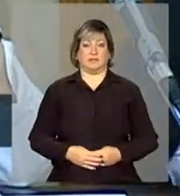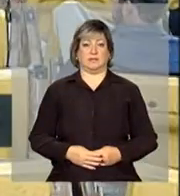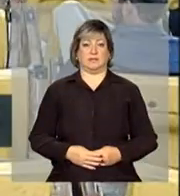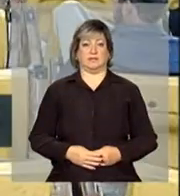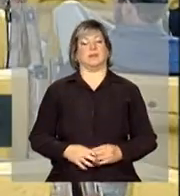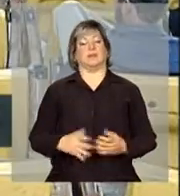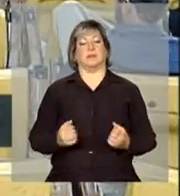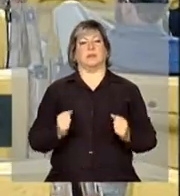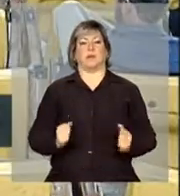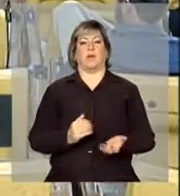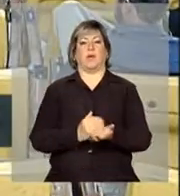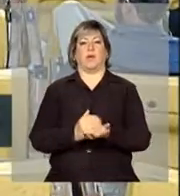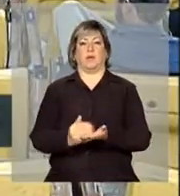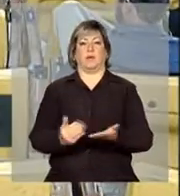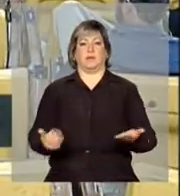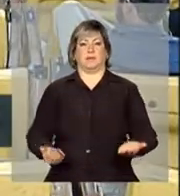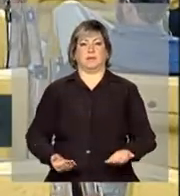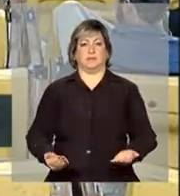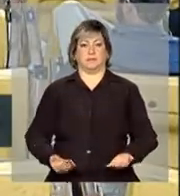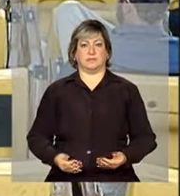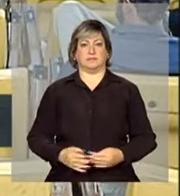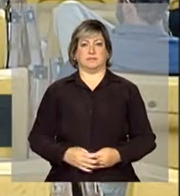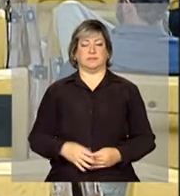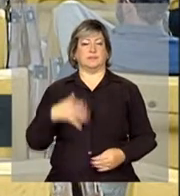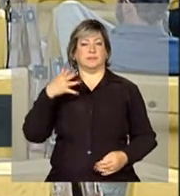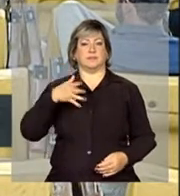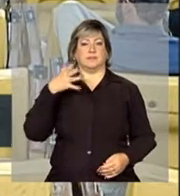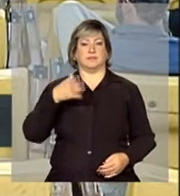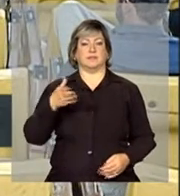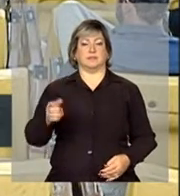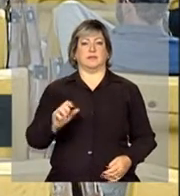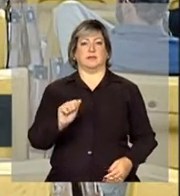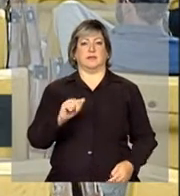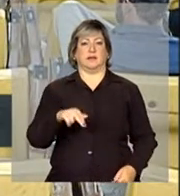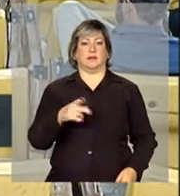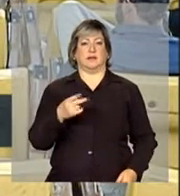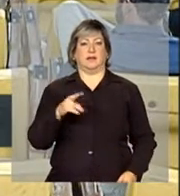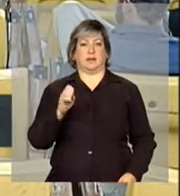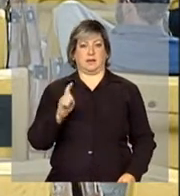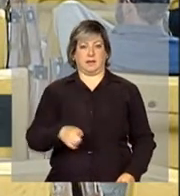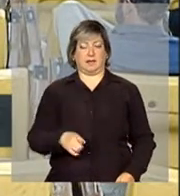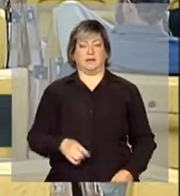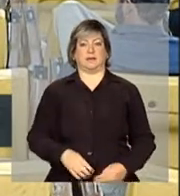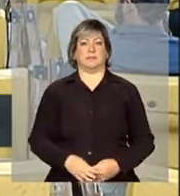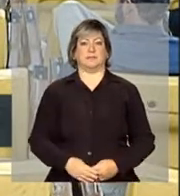Então, podemos iniciar com a fala do senhor André Minella.